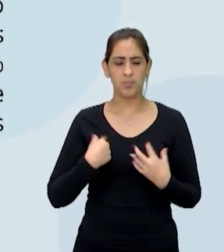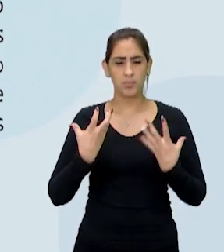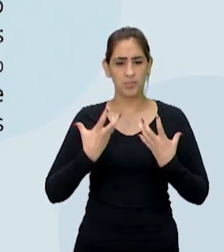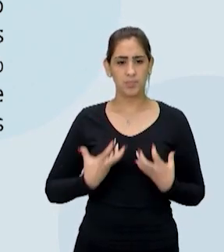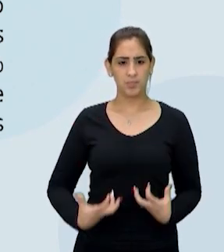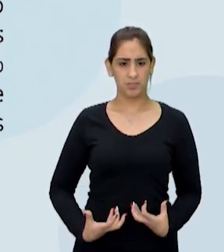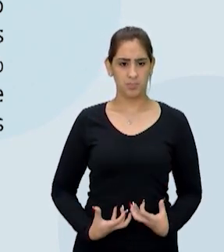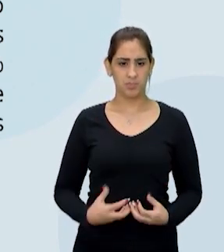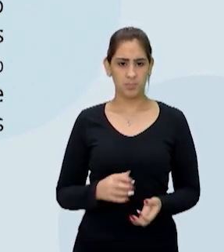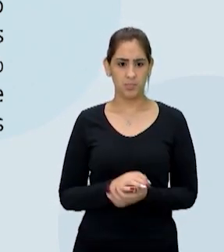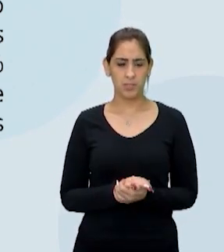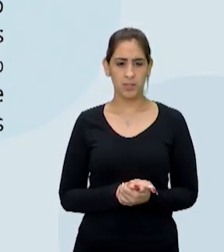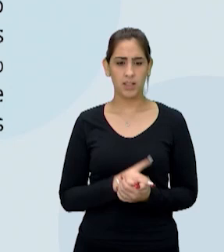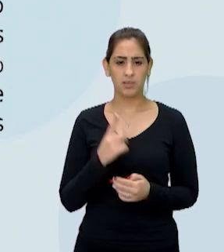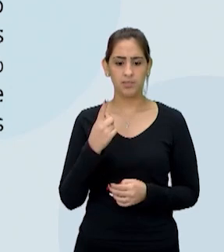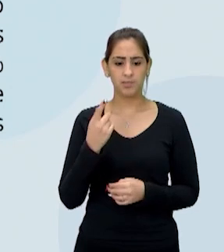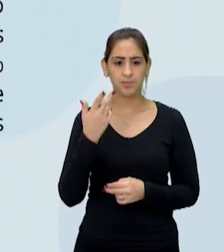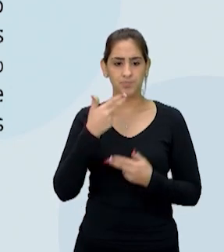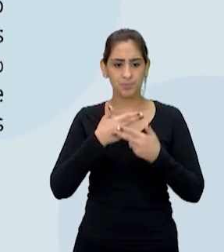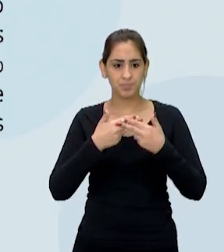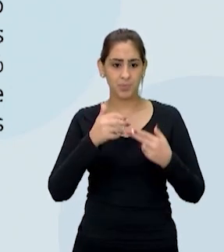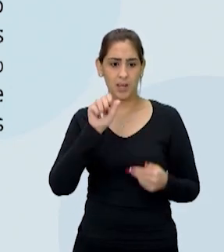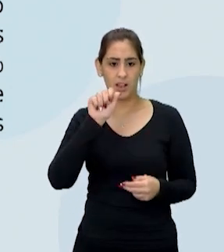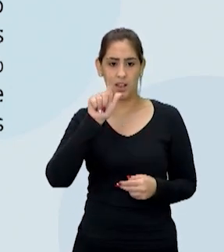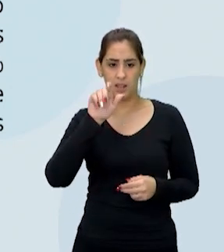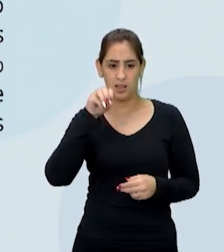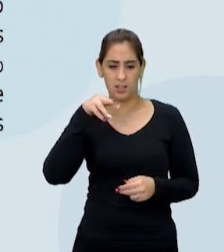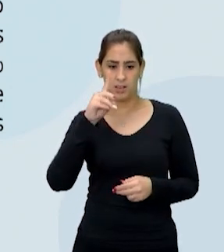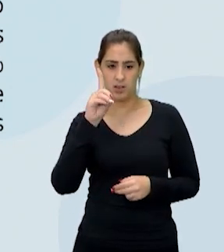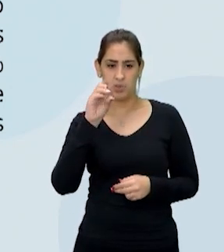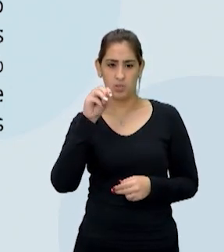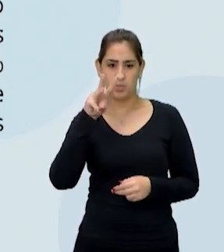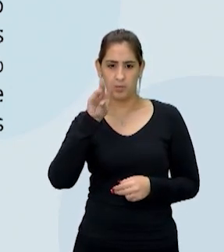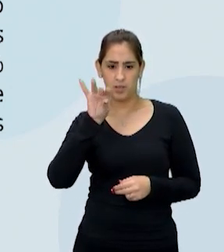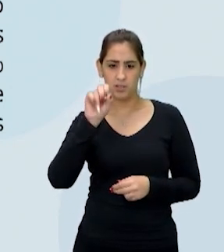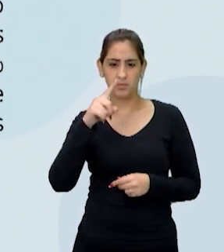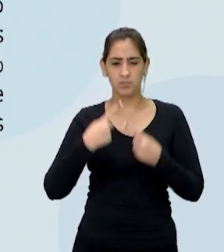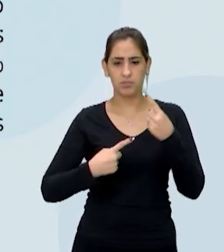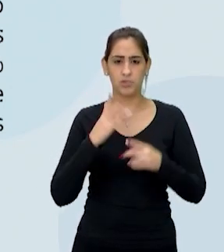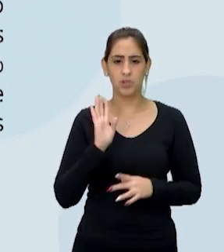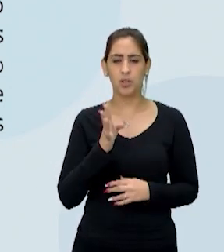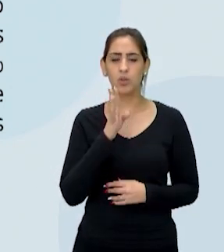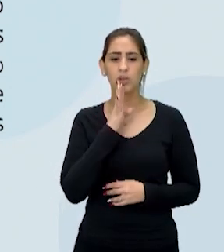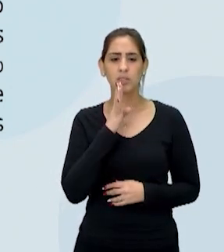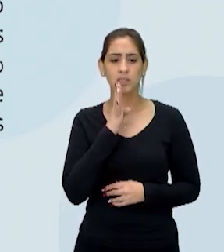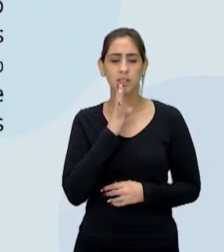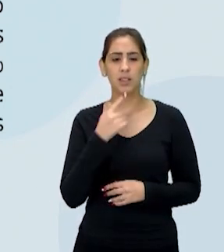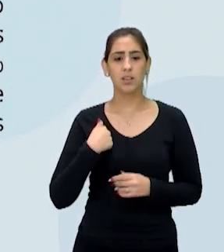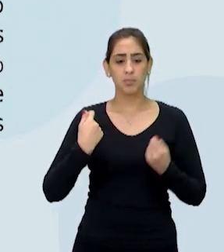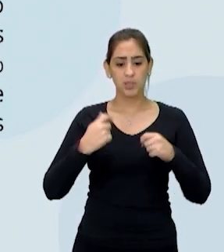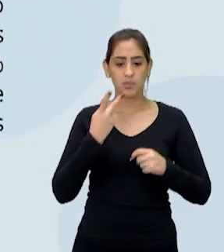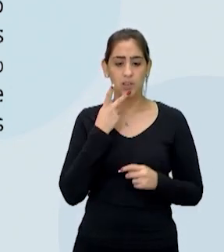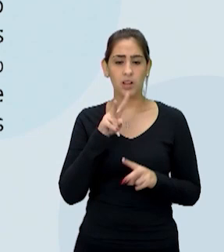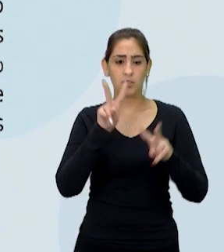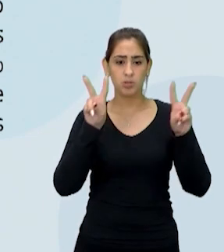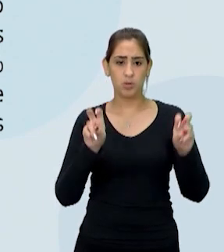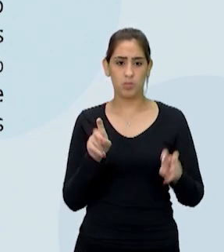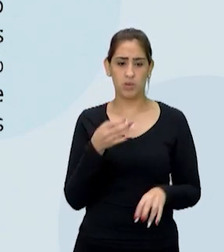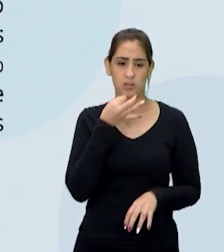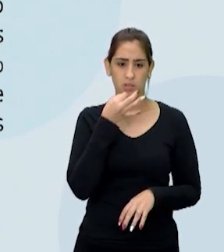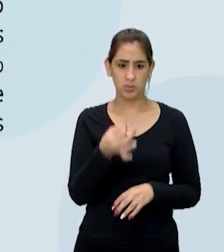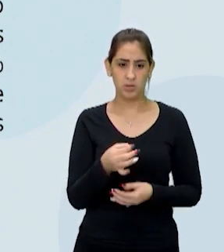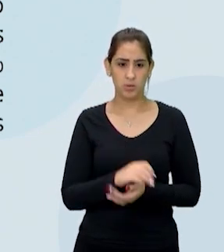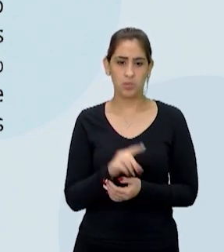Mas, apesar de ser uma discussão já conhecida, eu preciso falar sobre esse assunto. Então, esse